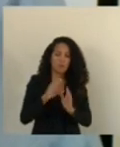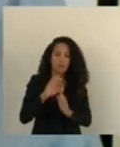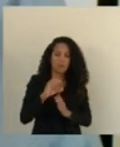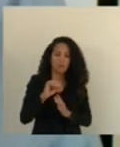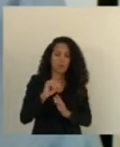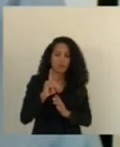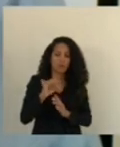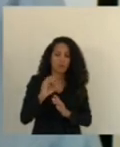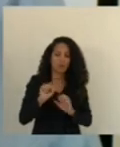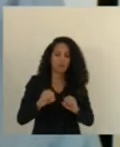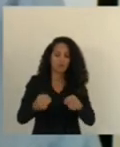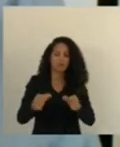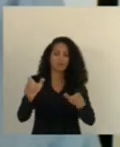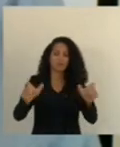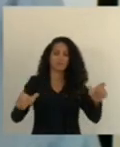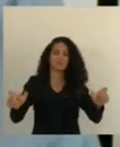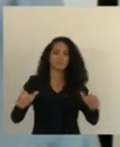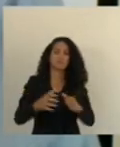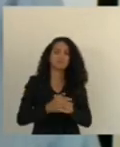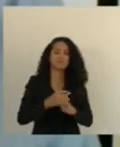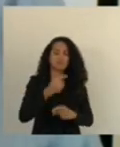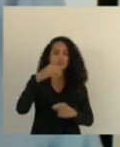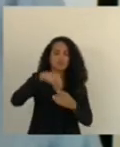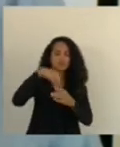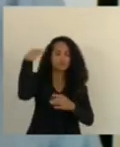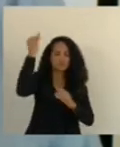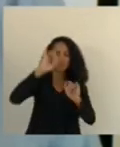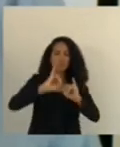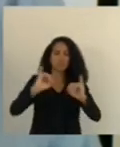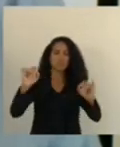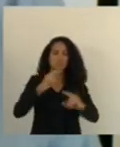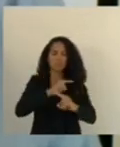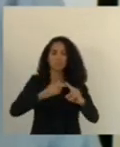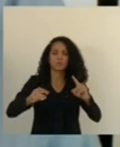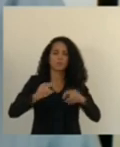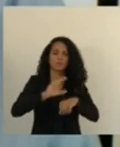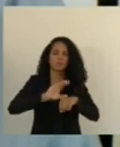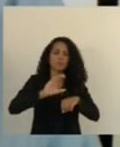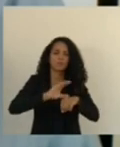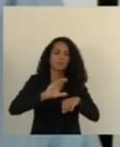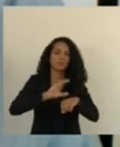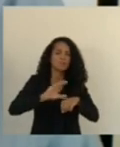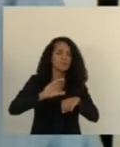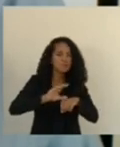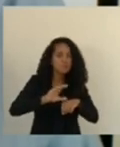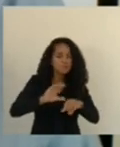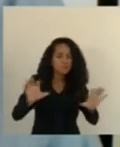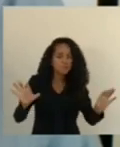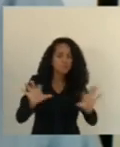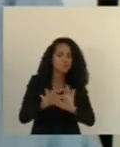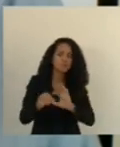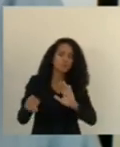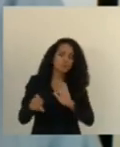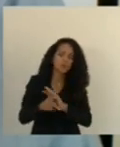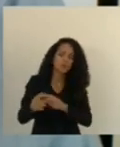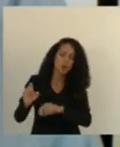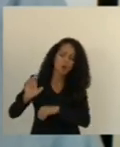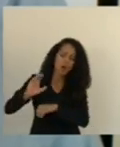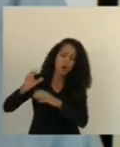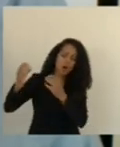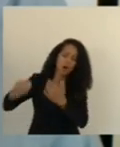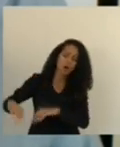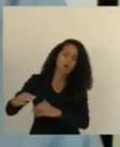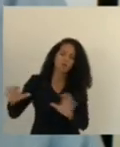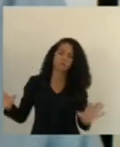fica proibido no estado do Espírito Santo a divulgação de curso preparatório vinculado a concurso de